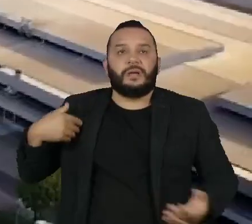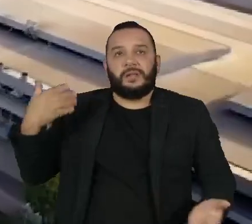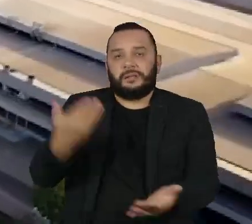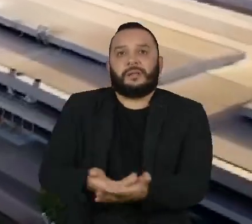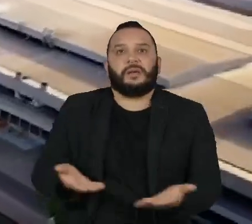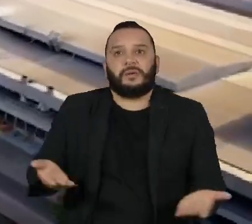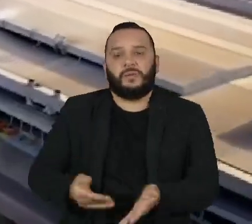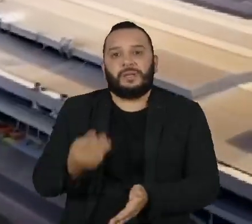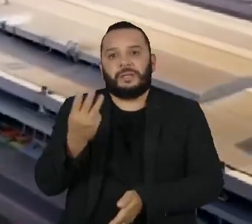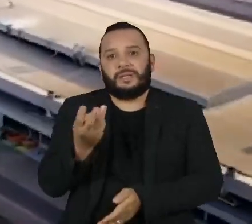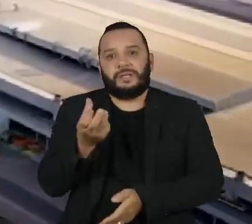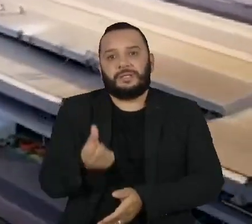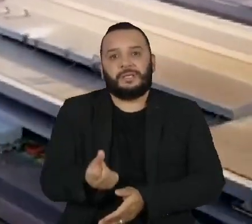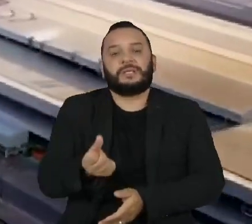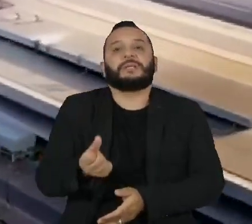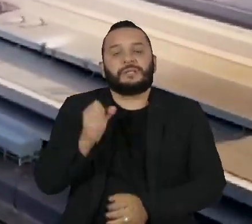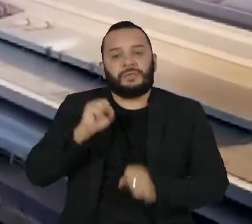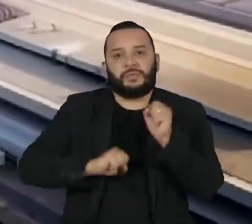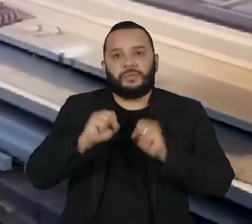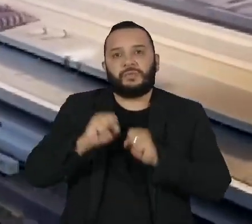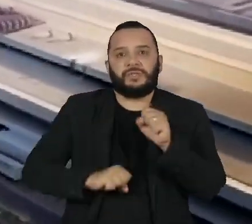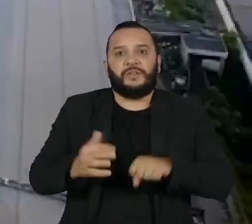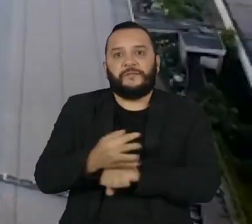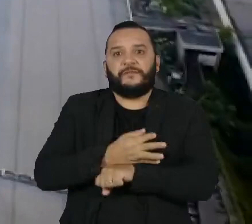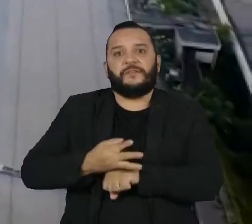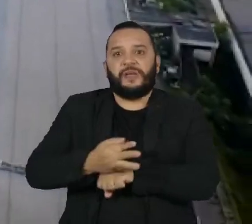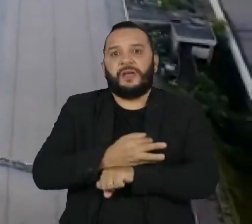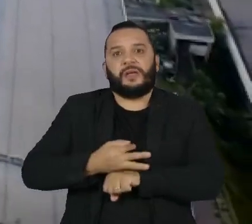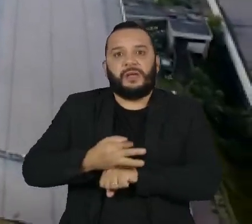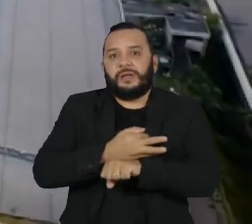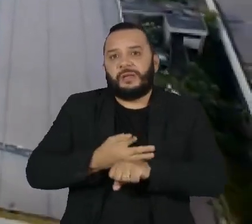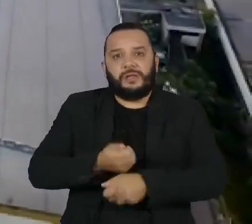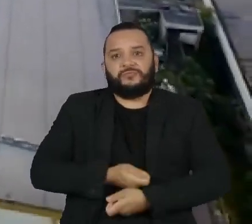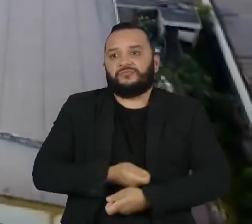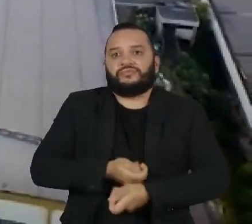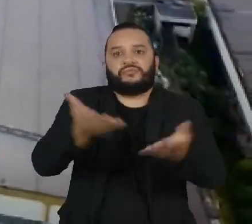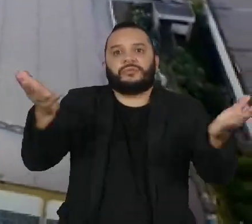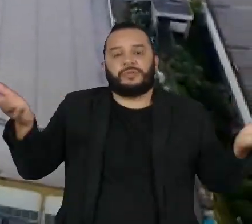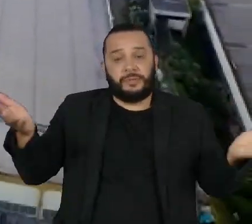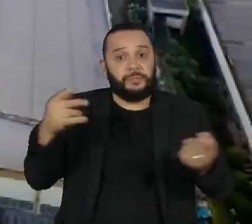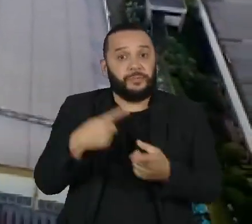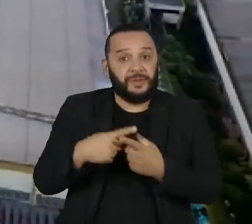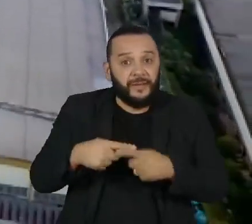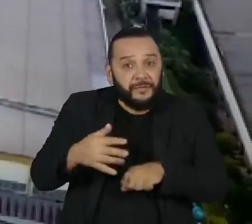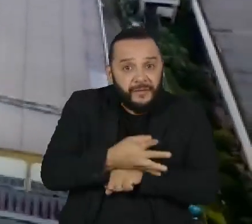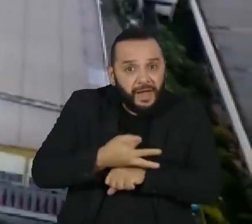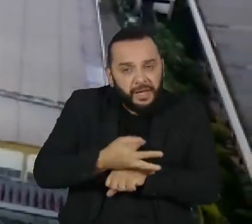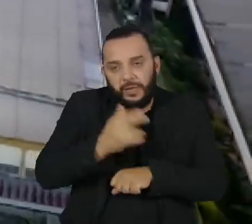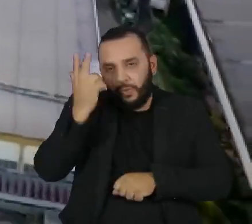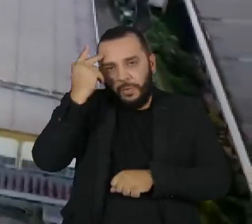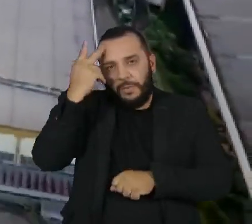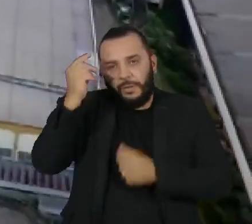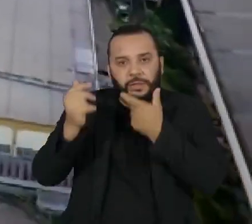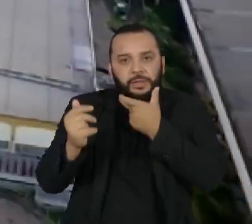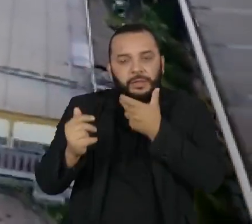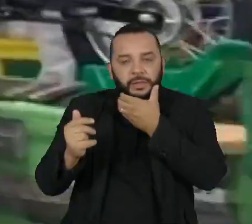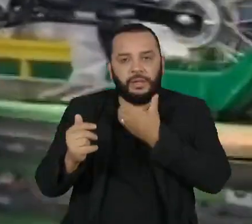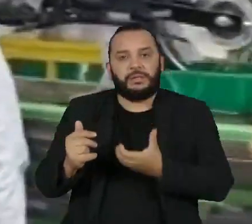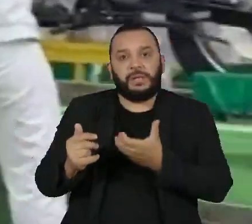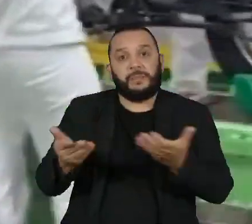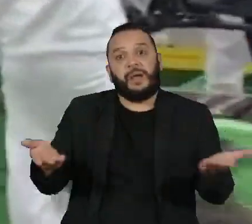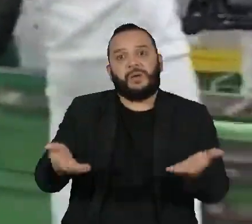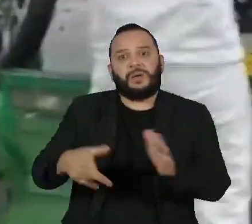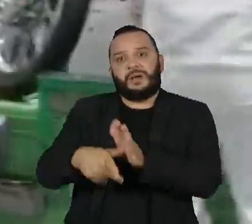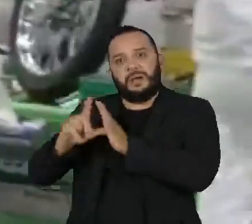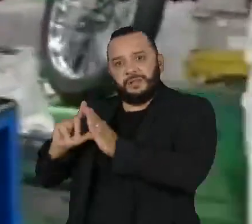36 indústrias anteciparam as férias coletivas que deveriam ocorrer no começo de dezembro. De acordo com o Sindicato